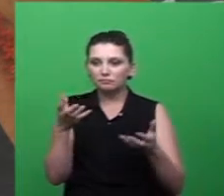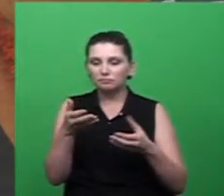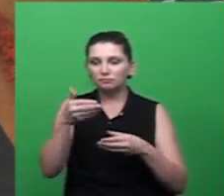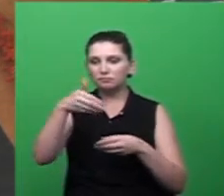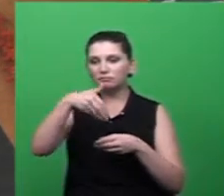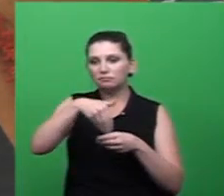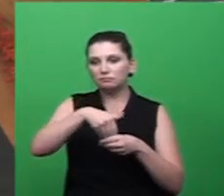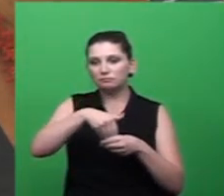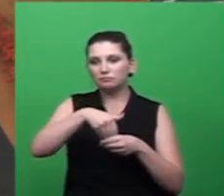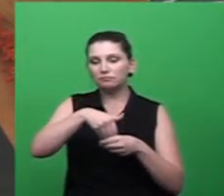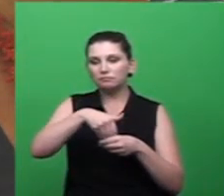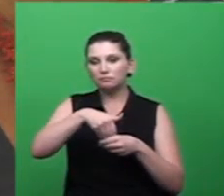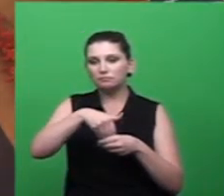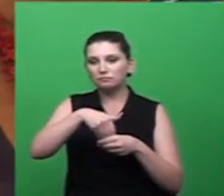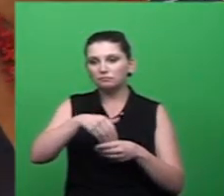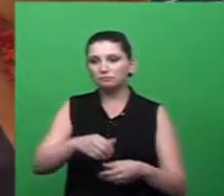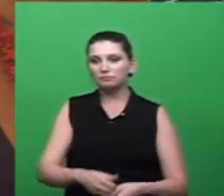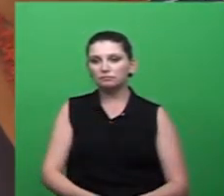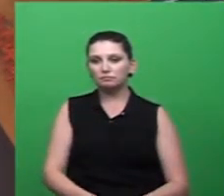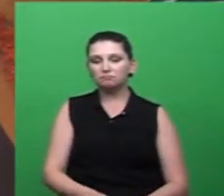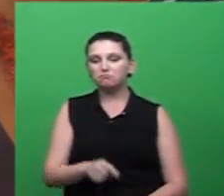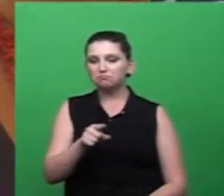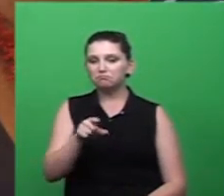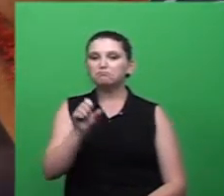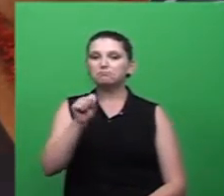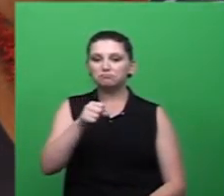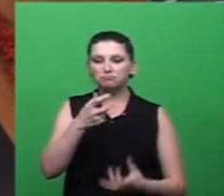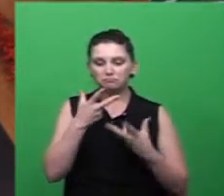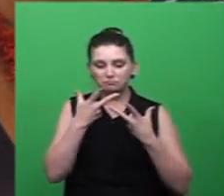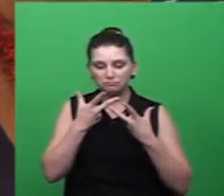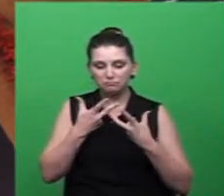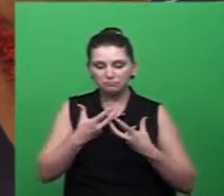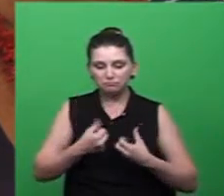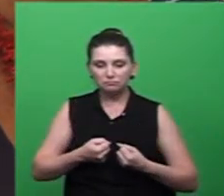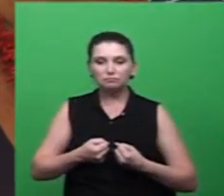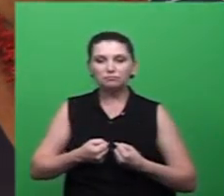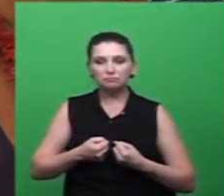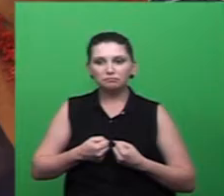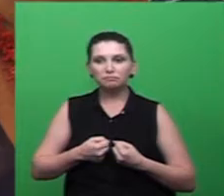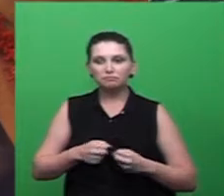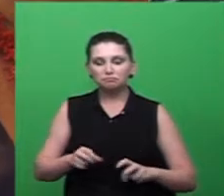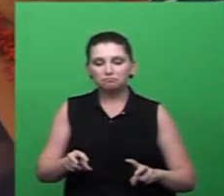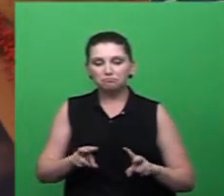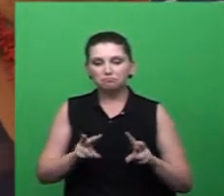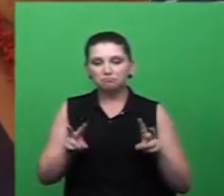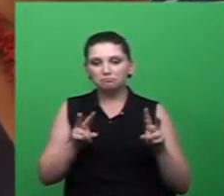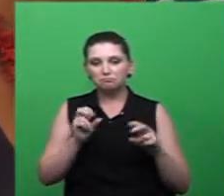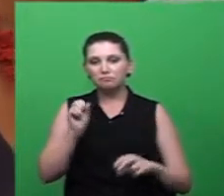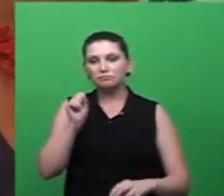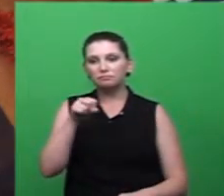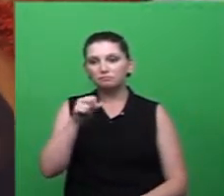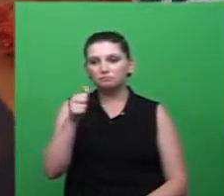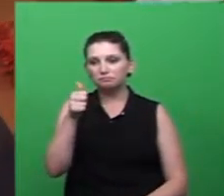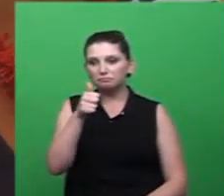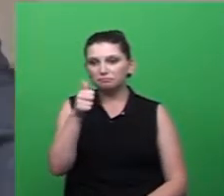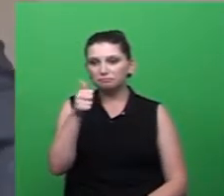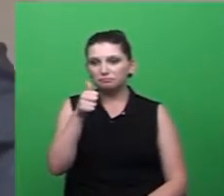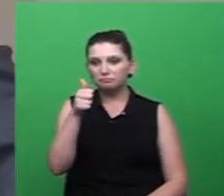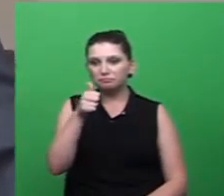neste momento. Você é merecedor por mais esta vitória, sendo o primeiro